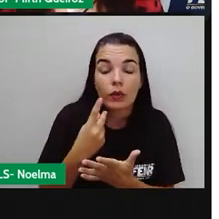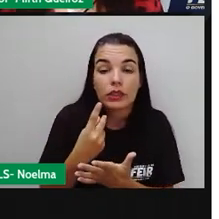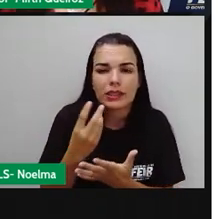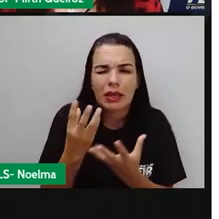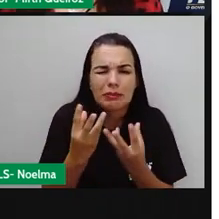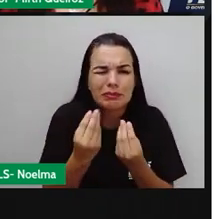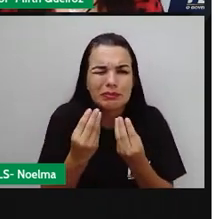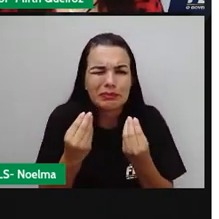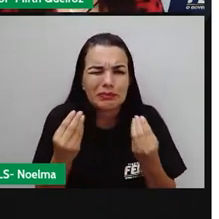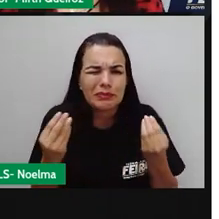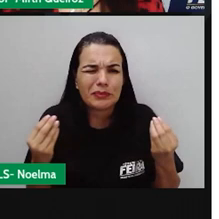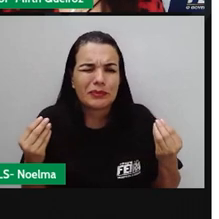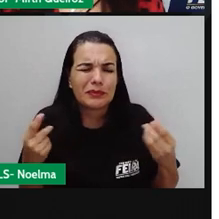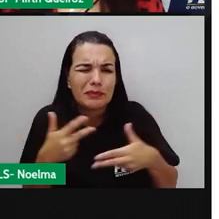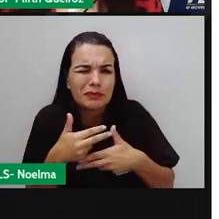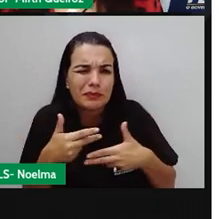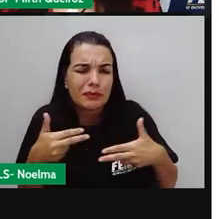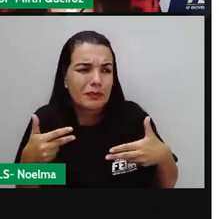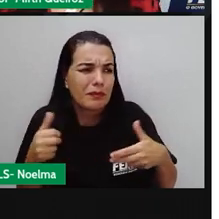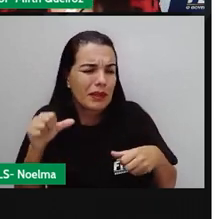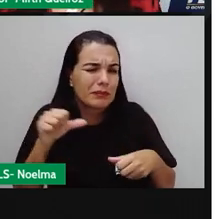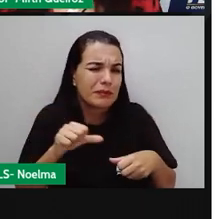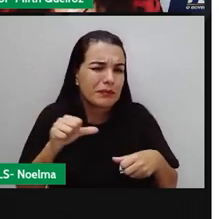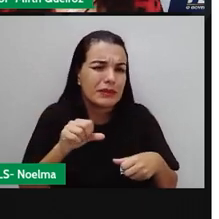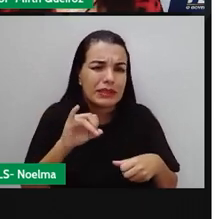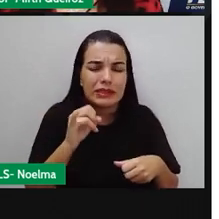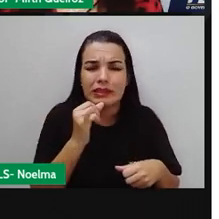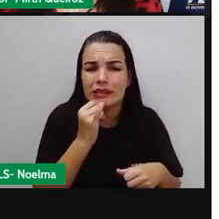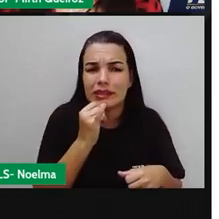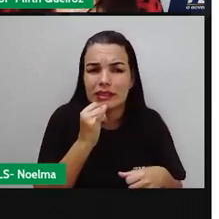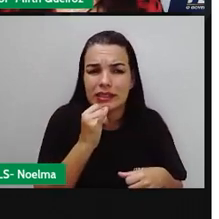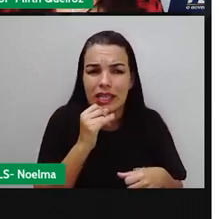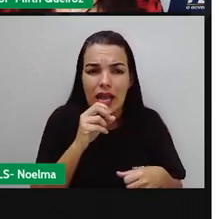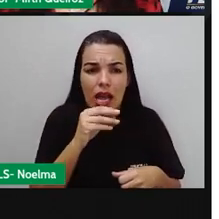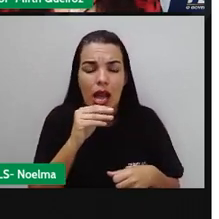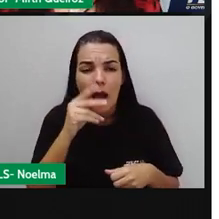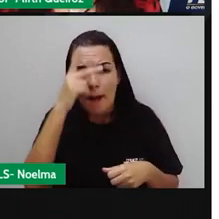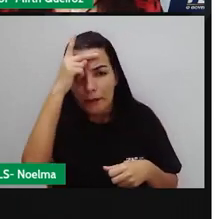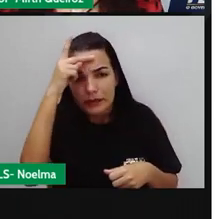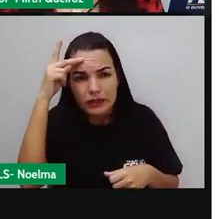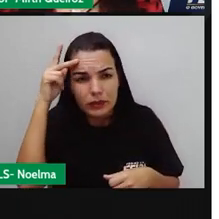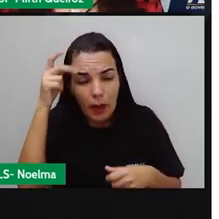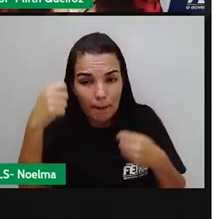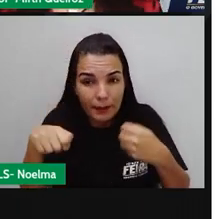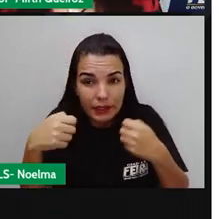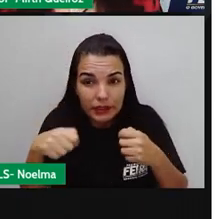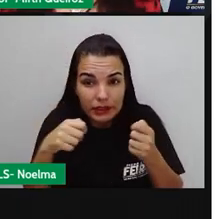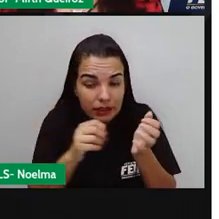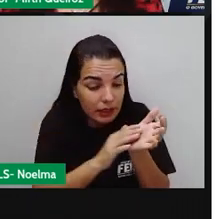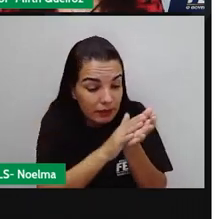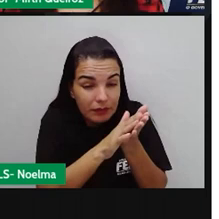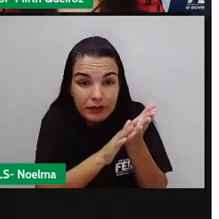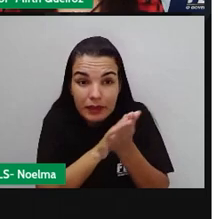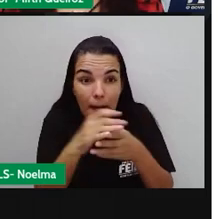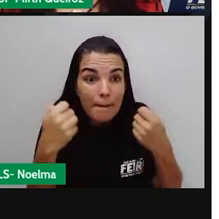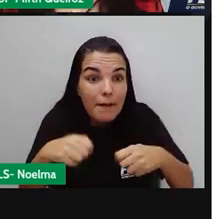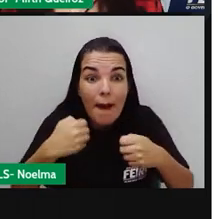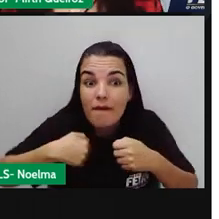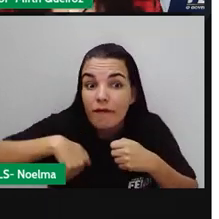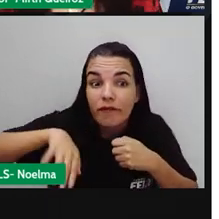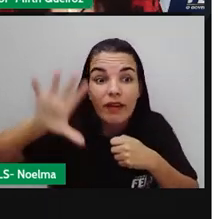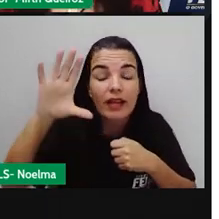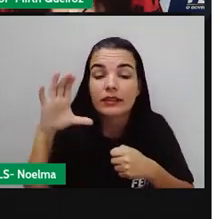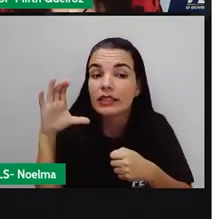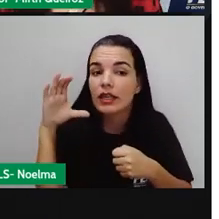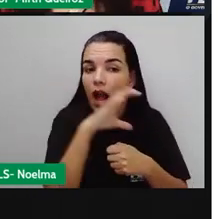enormes acidentes. Em caso de acidente, os bombeiros recomendam que a pessoa procure por socorro, né?